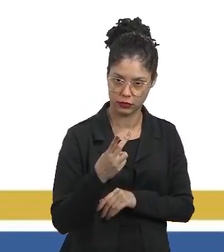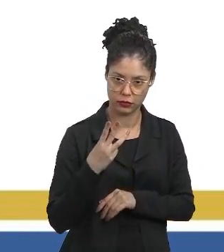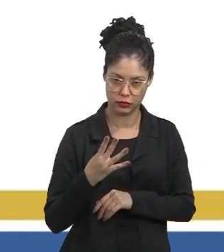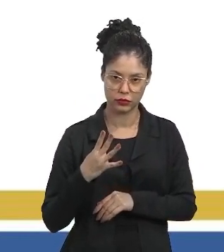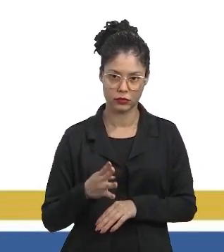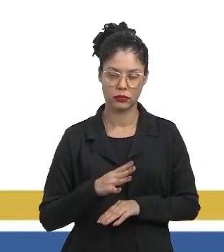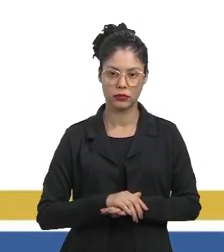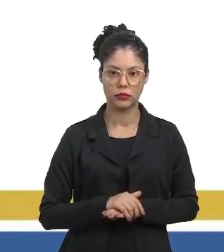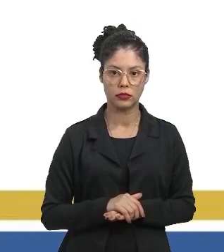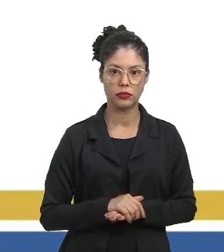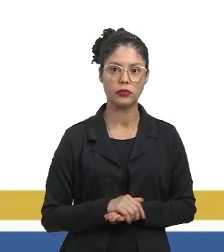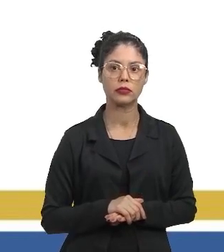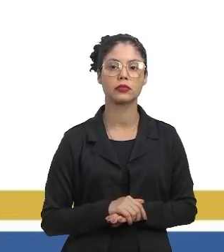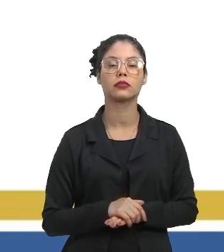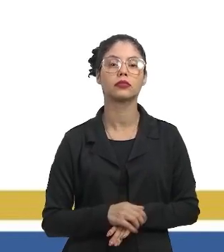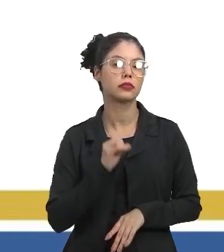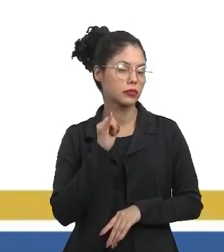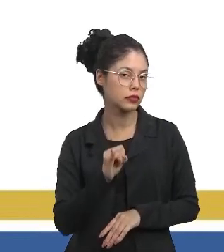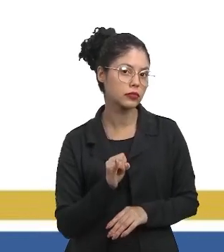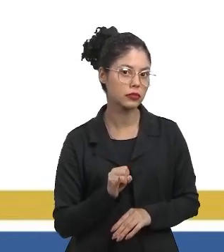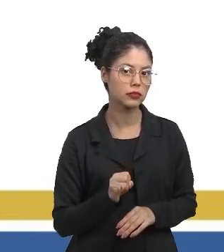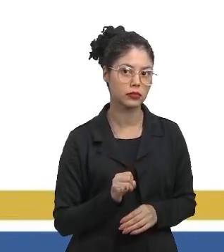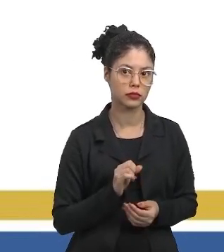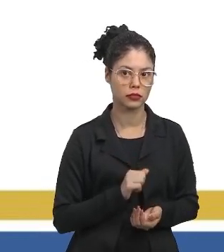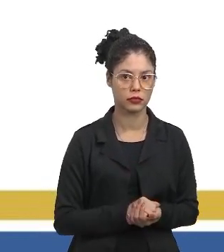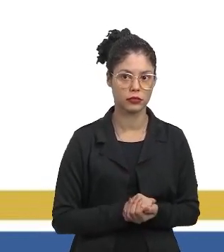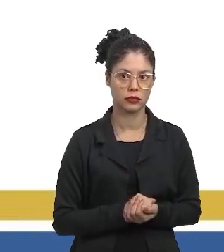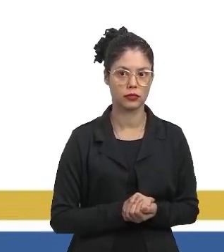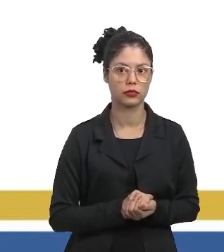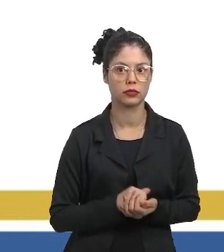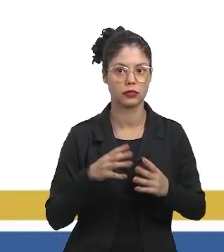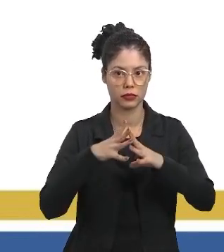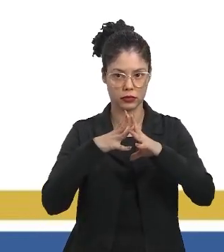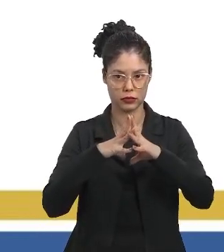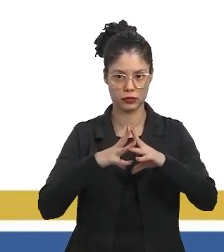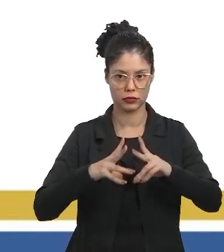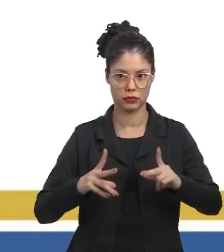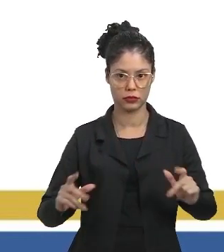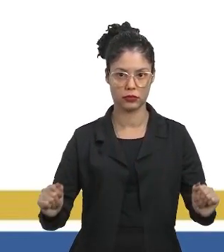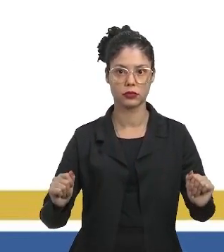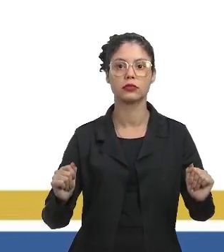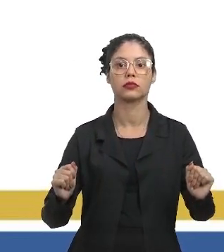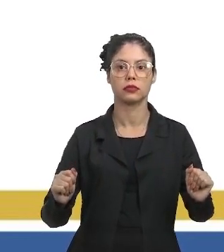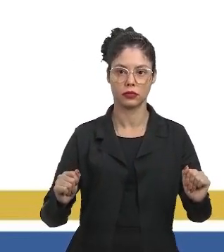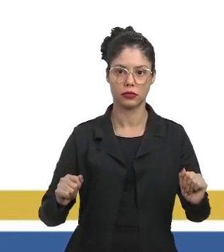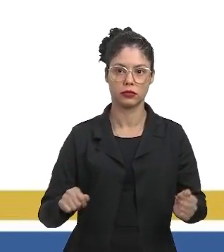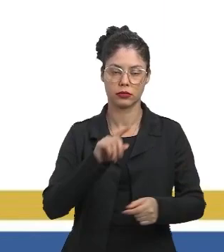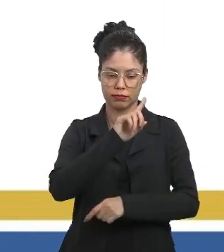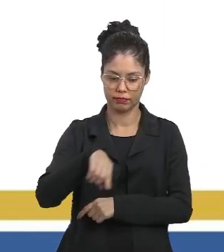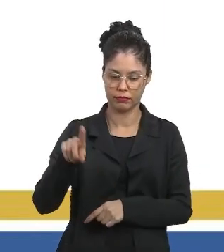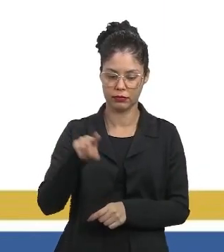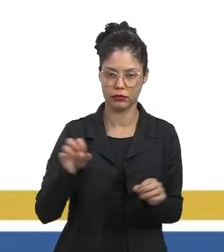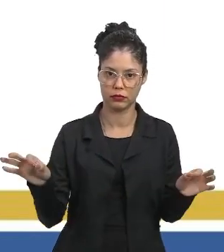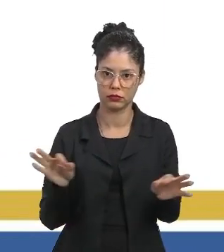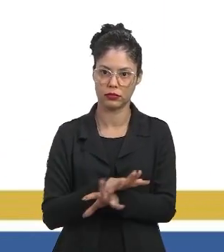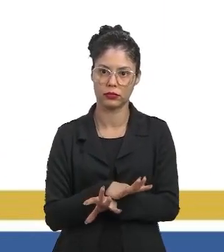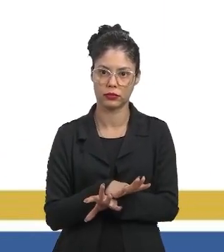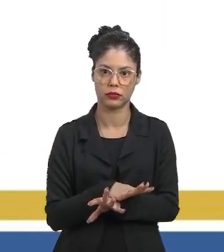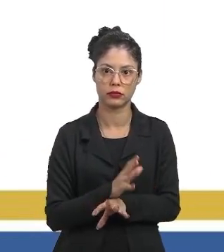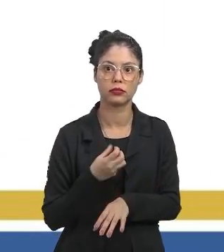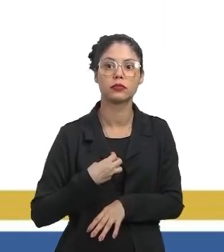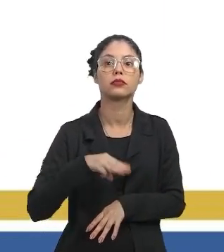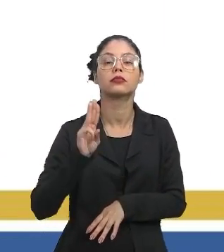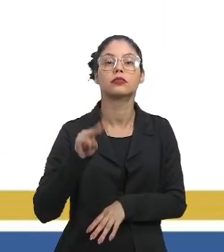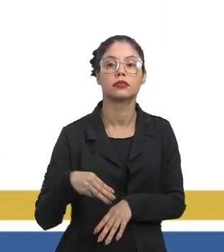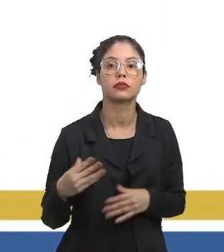4 e 5. Se o grupo dos micro-organismos decompositores fosse exterminado, quem